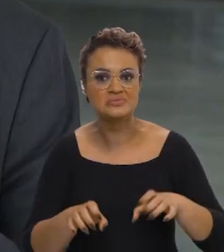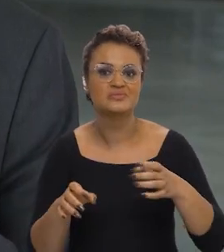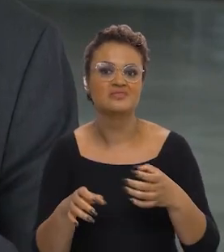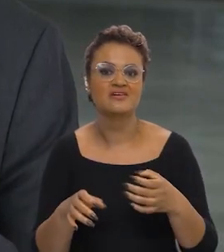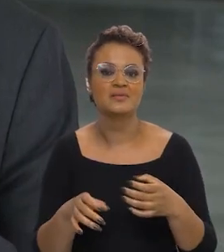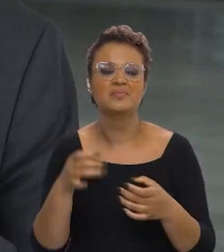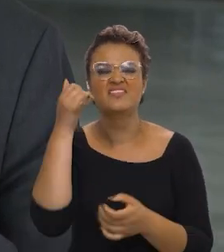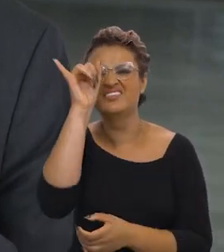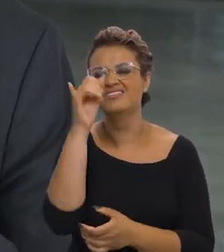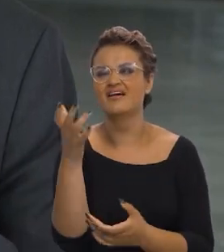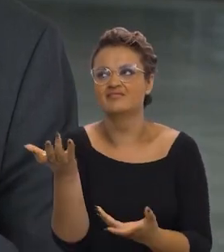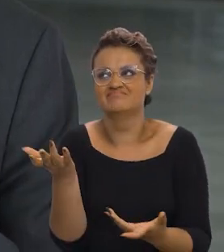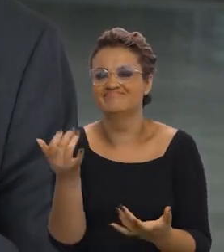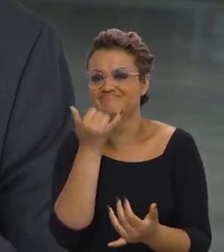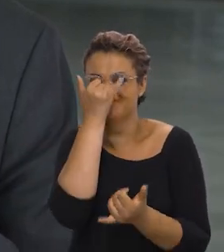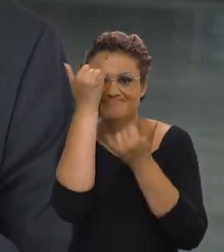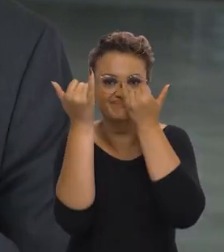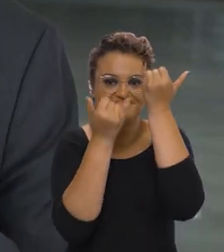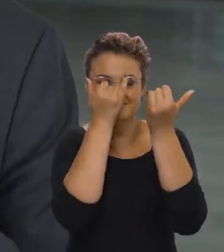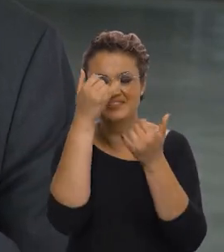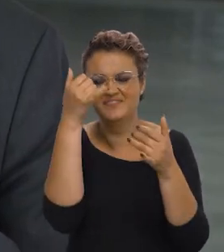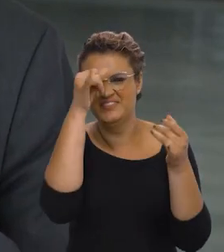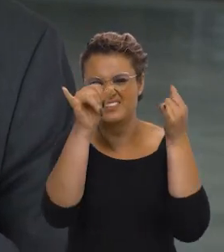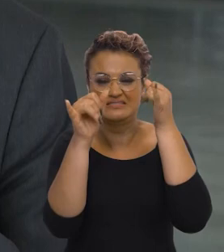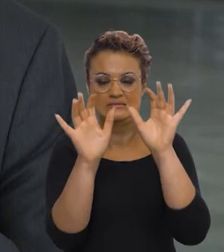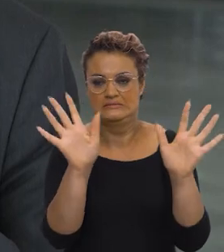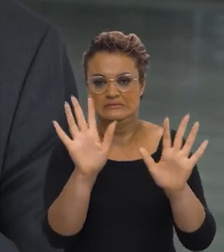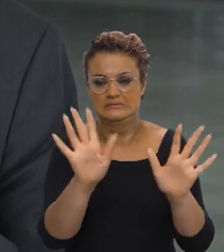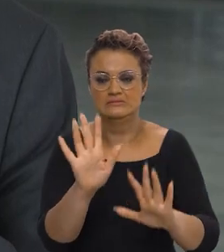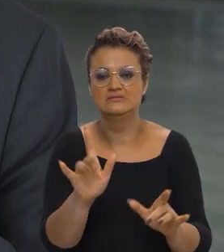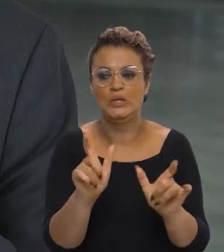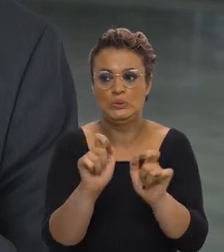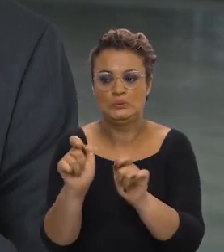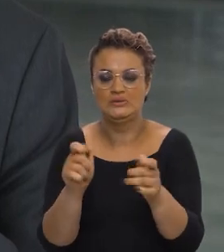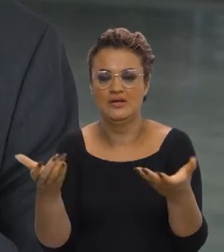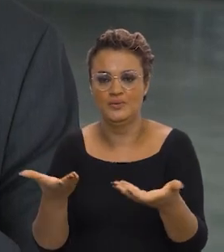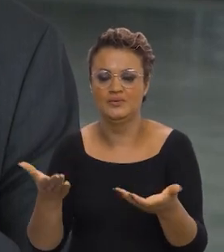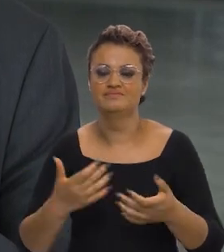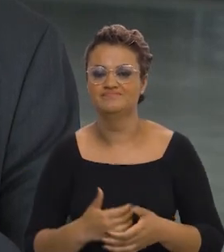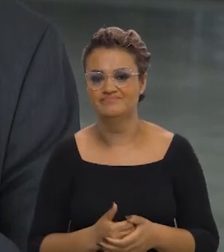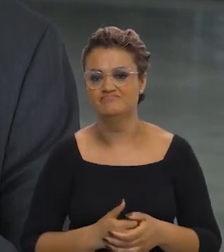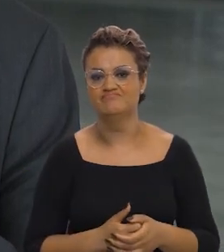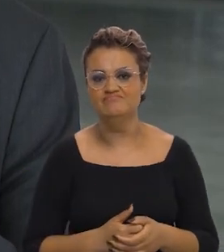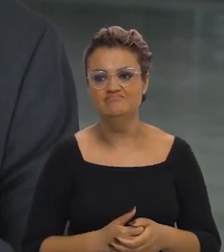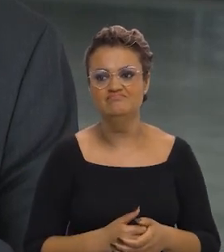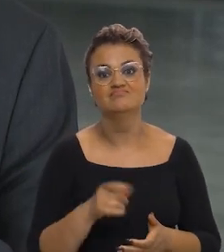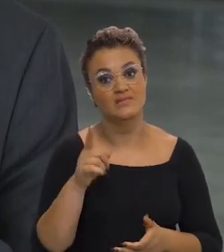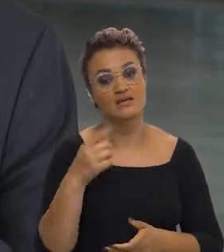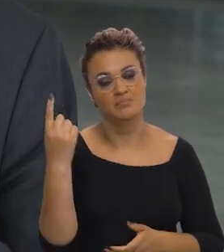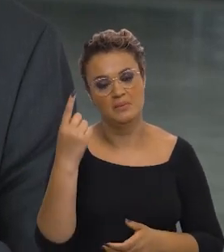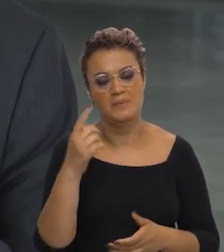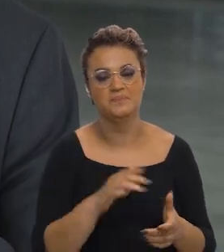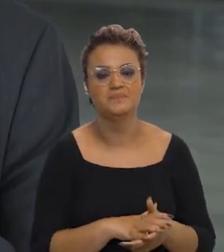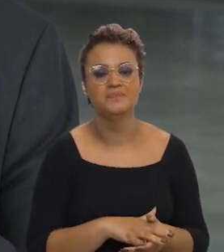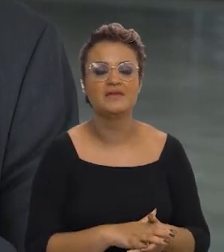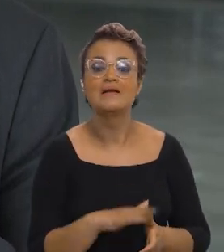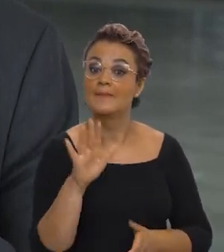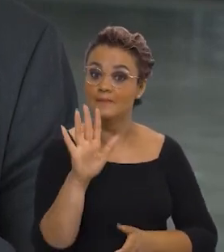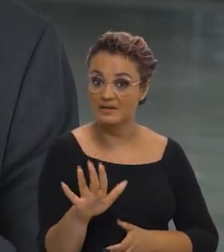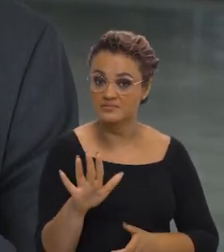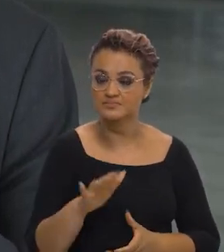infraestrutura para evitar desastres, com drenagem, com encostas, é essa a maior parte.